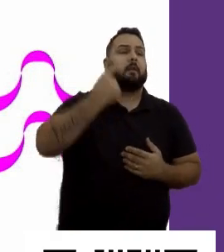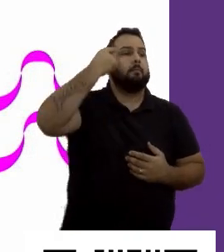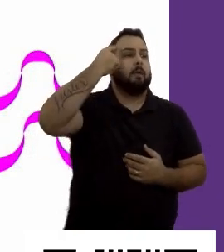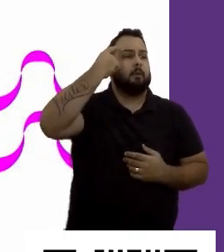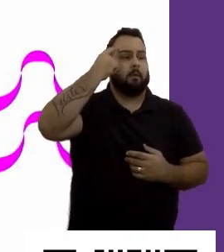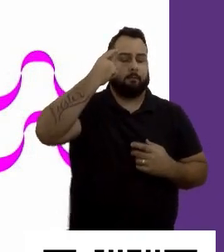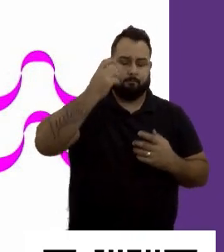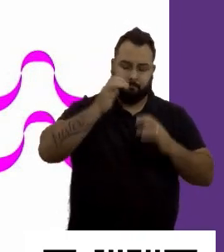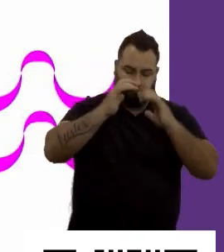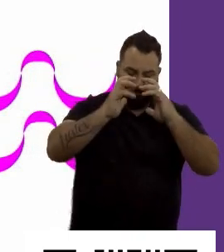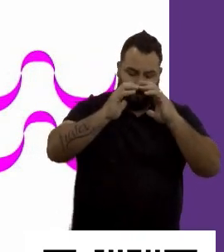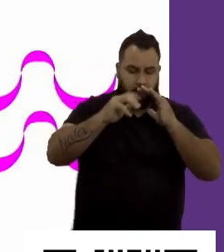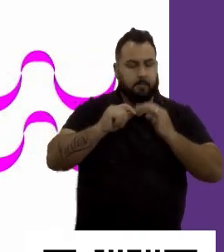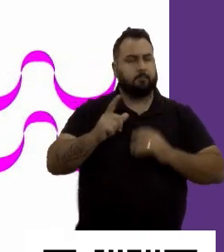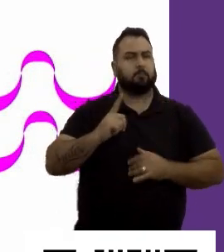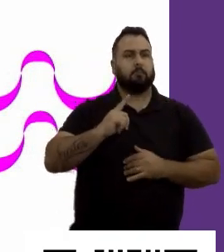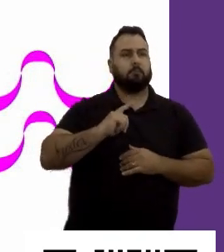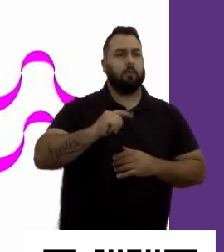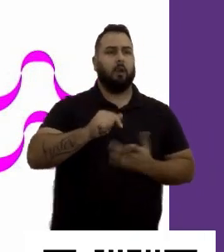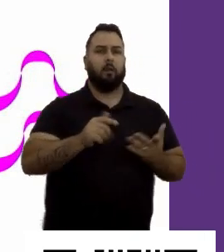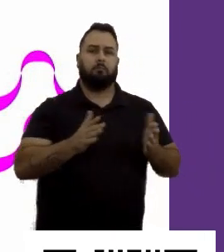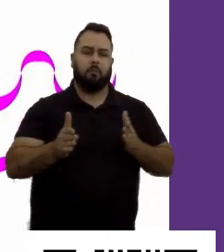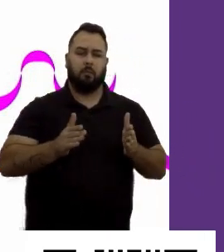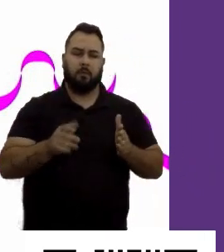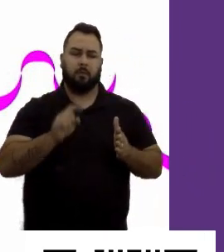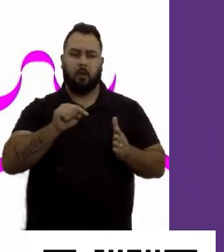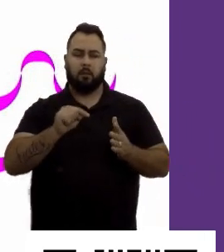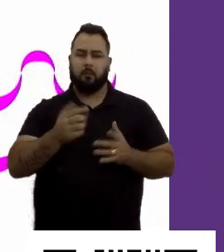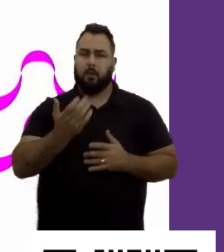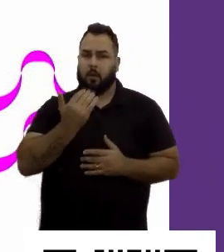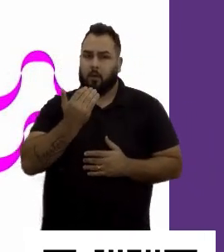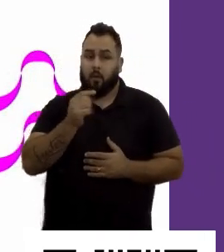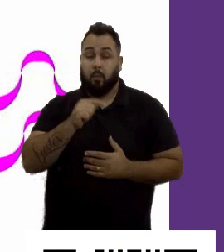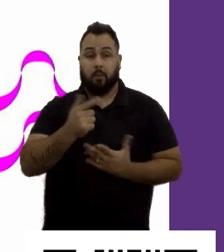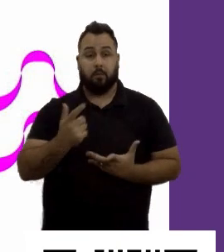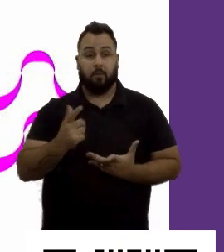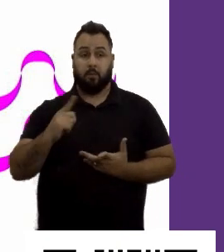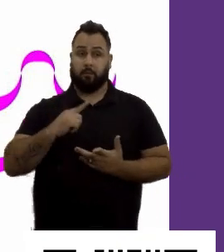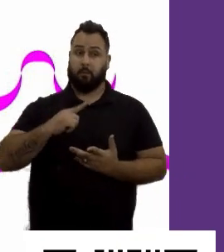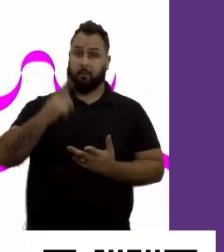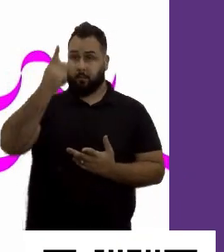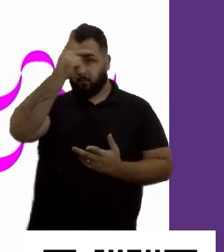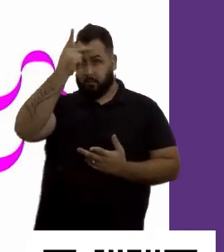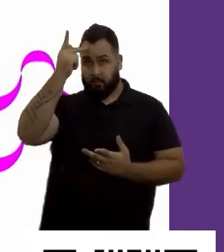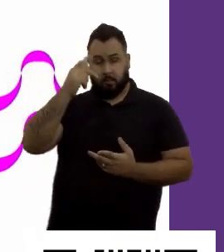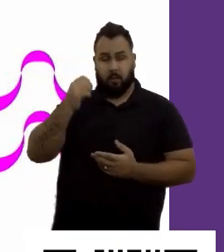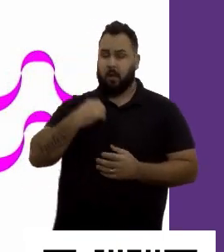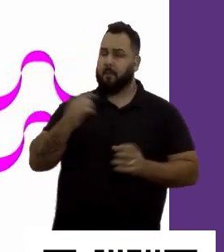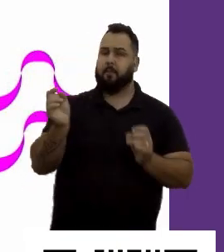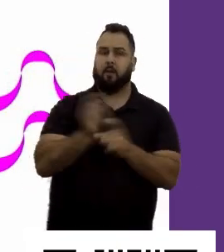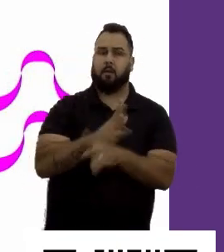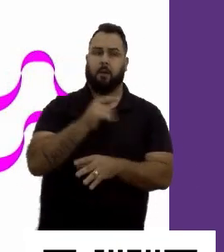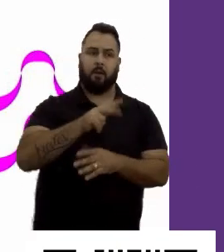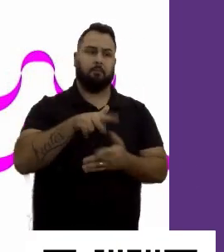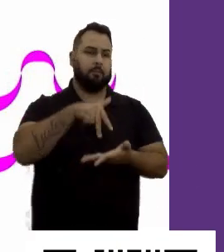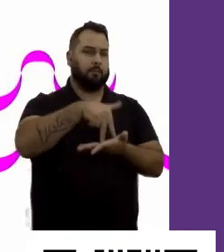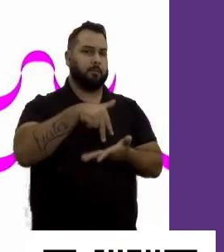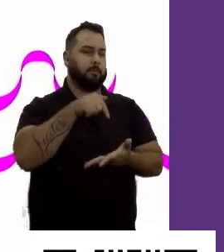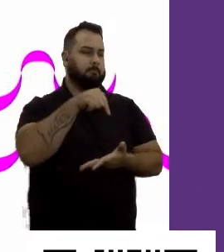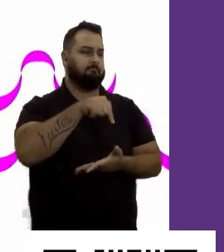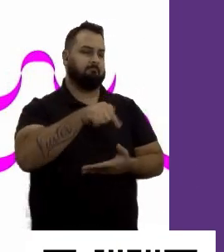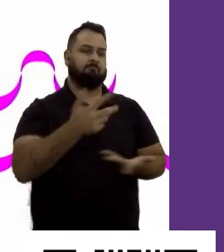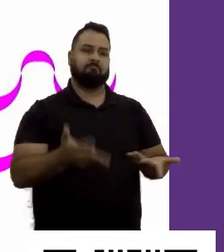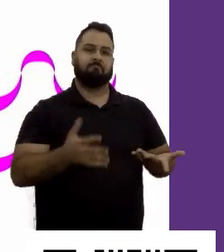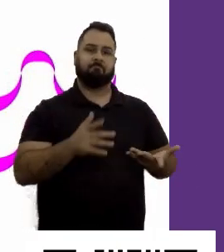no almoço, uma pessoa, né, que talvez não estivesse preparada para uma determinada posição. Quando a gente fala de empregabilidade, quando a gente